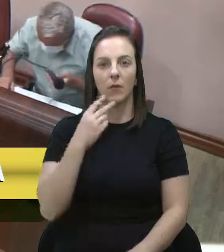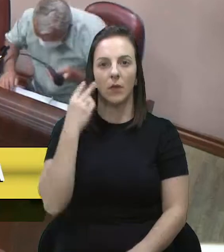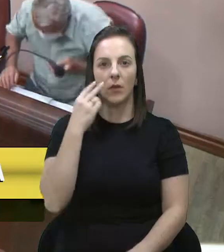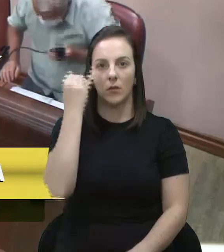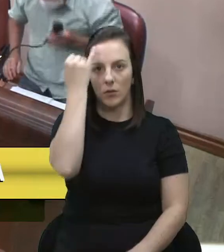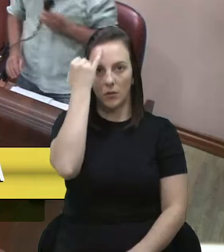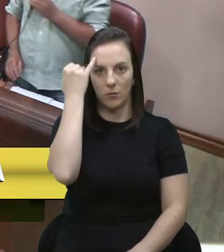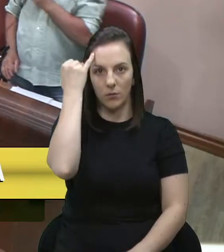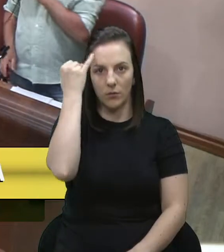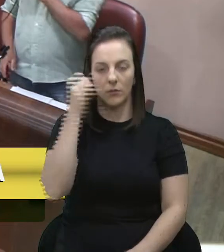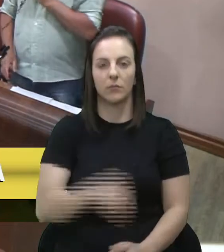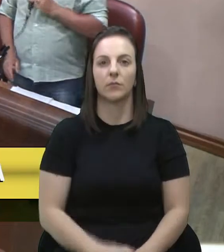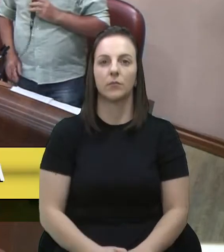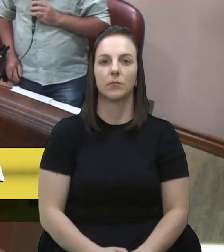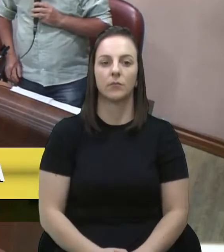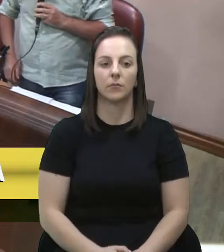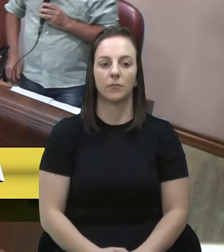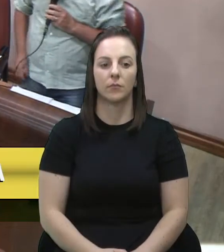Sr.